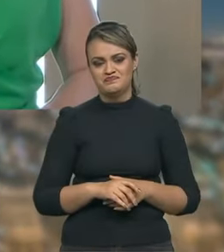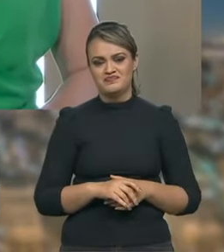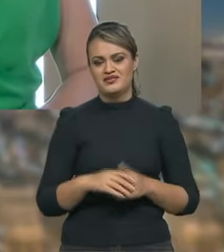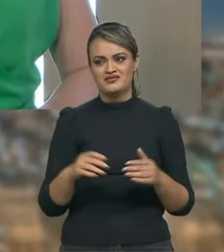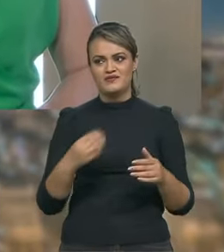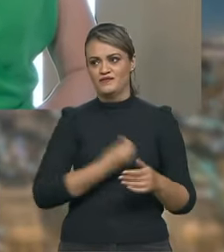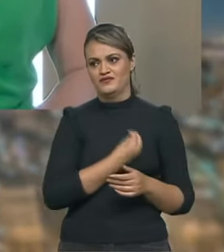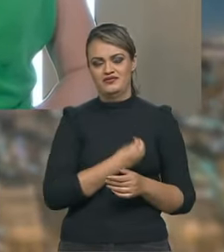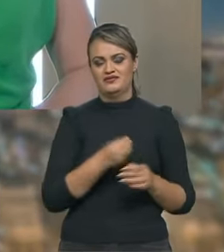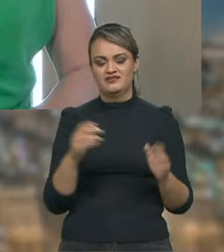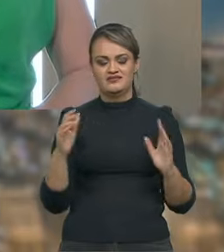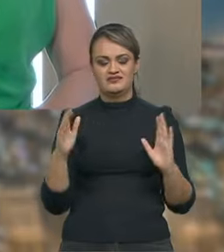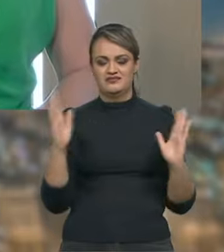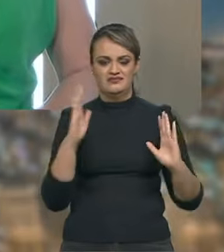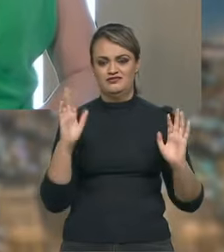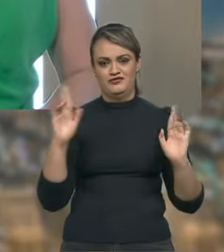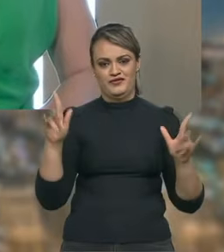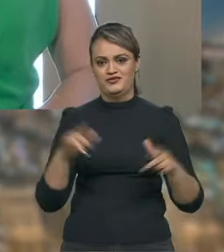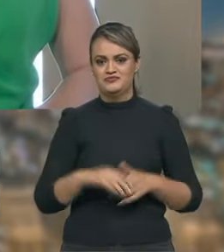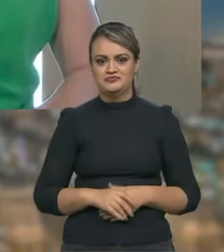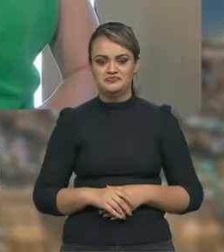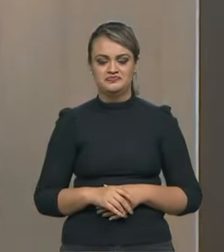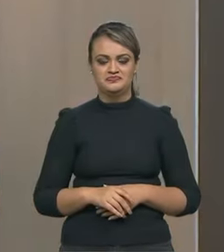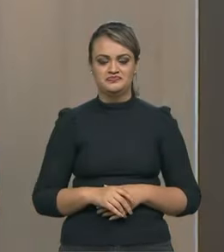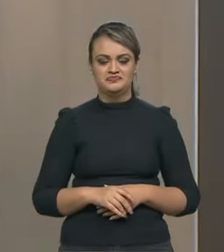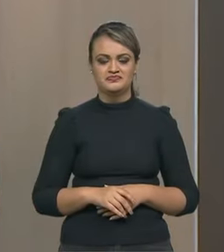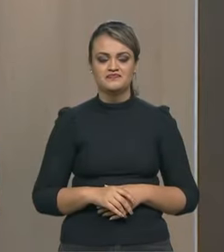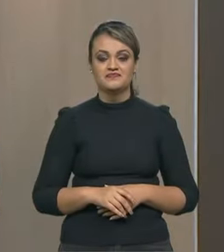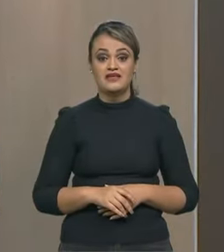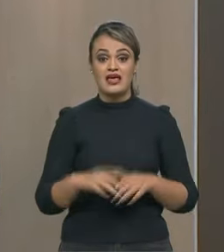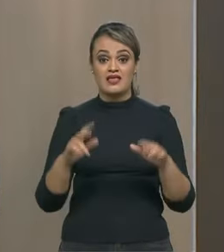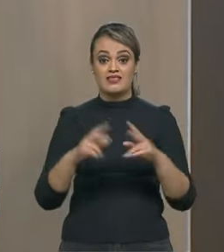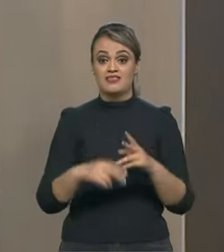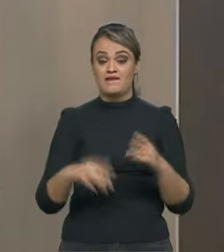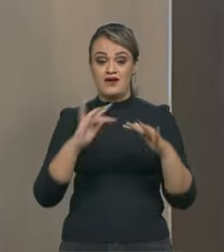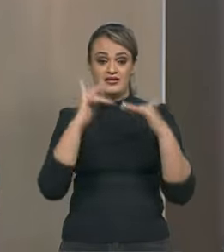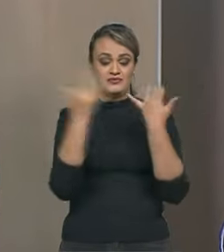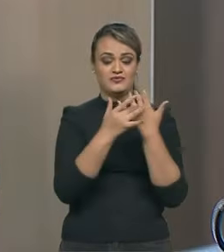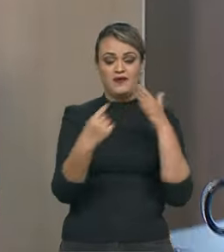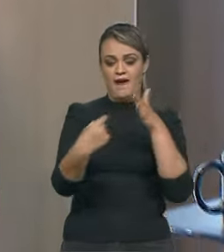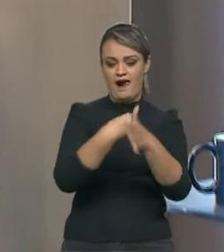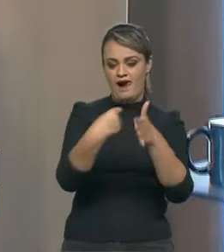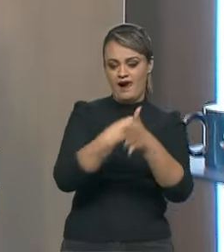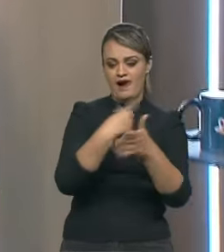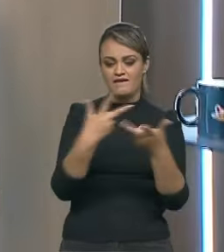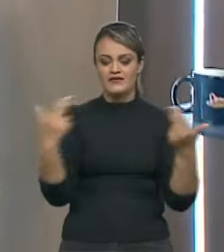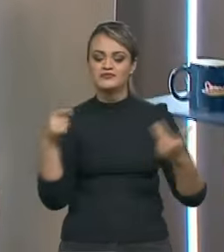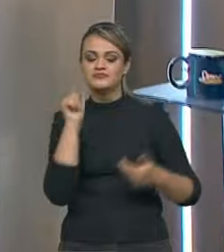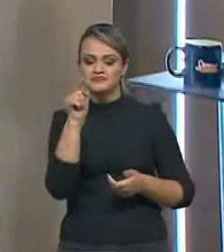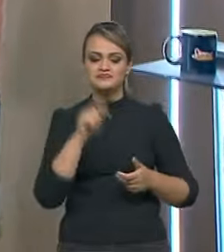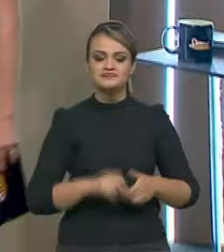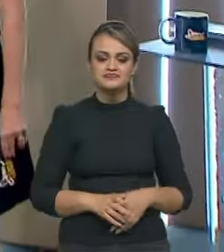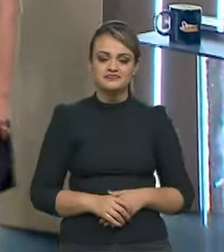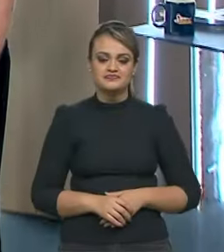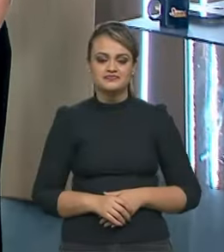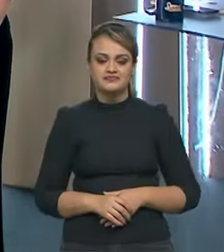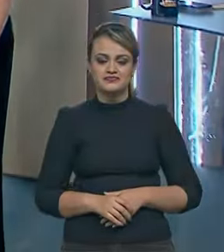duas eras diferentes nossas redes sociais estão bombando temos mais uma interatividade vamos ver